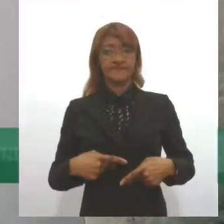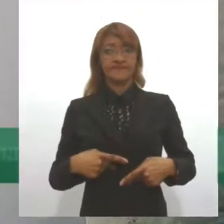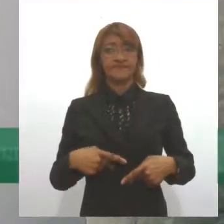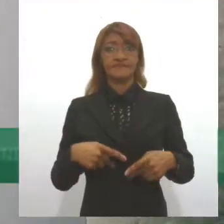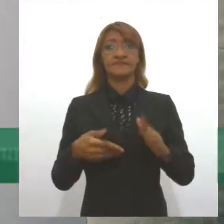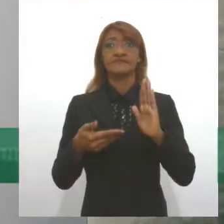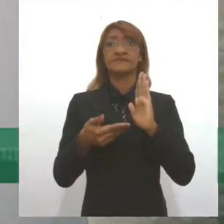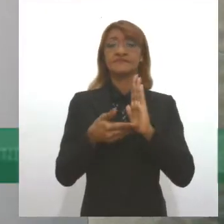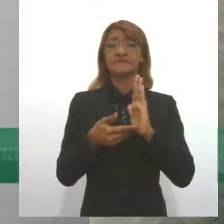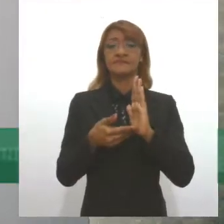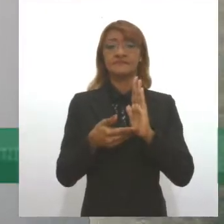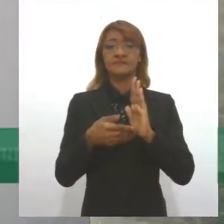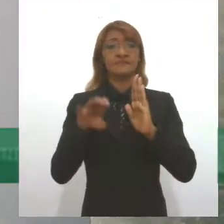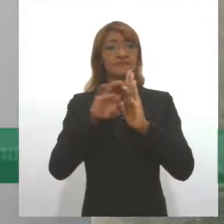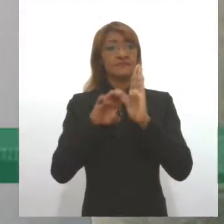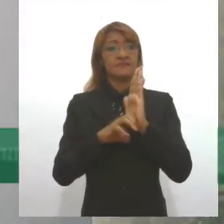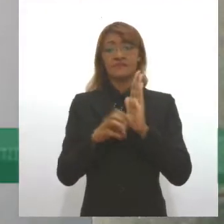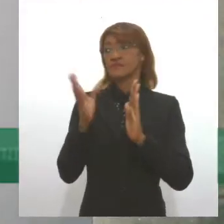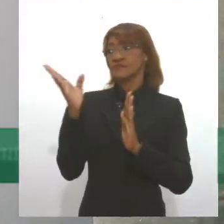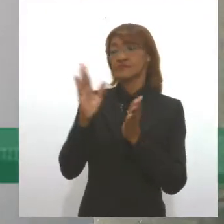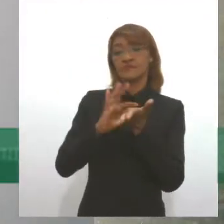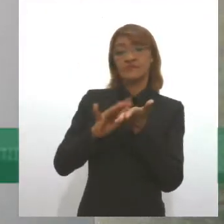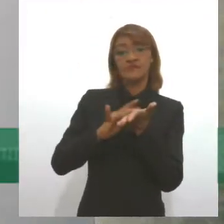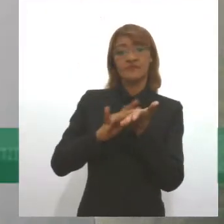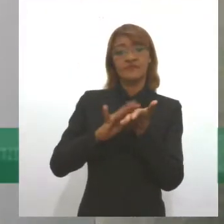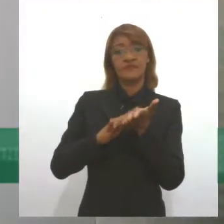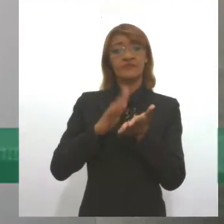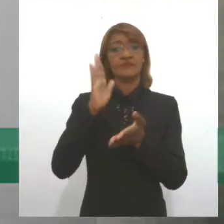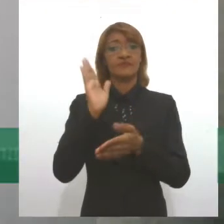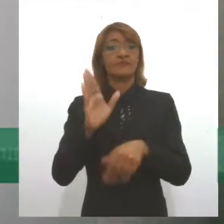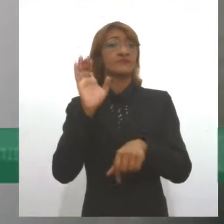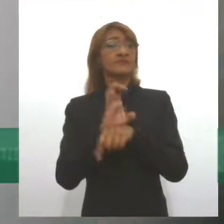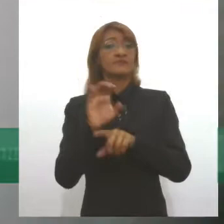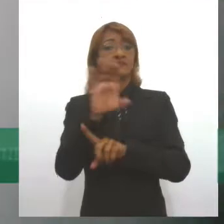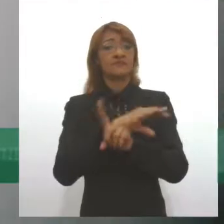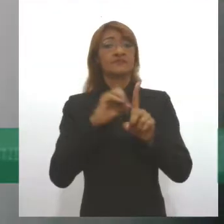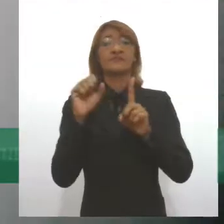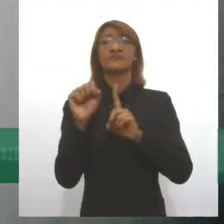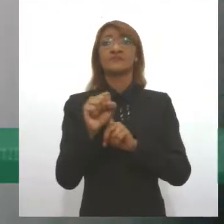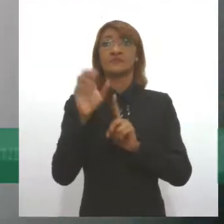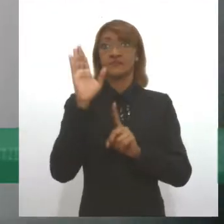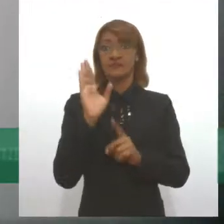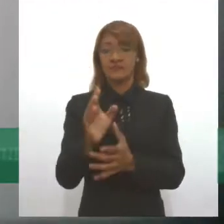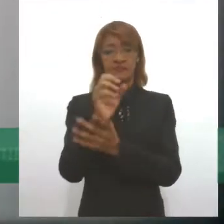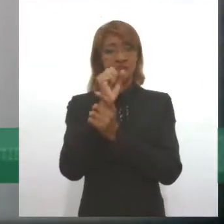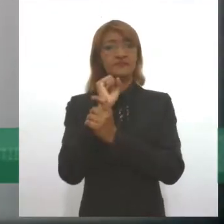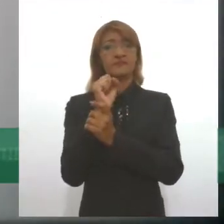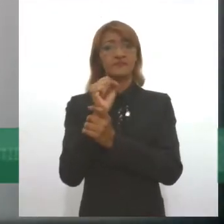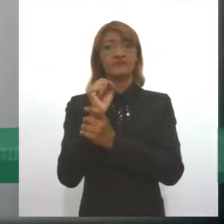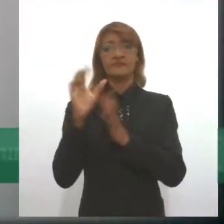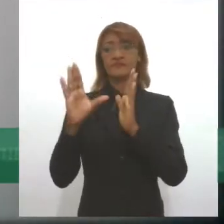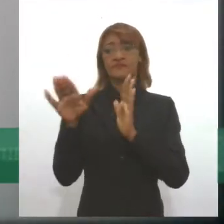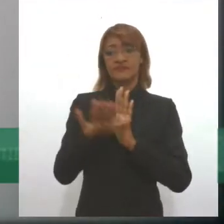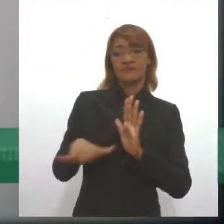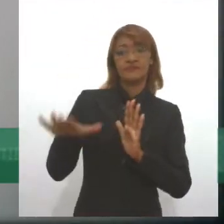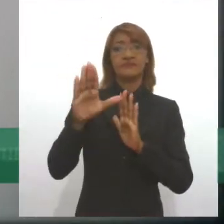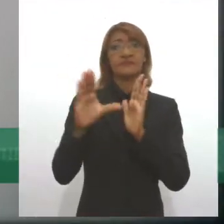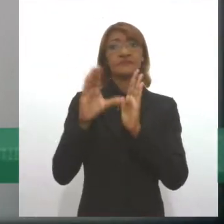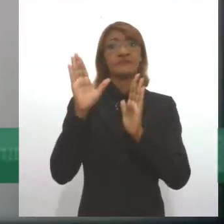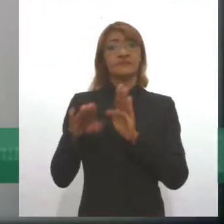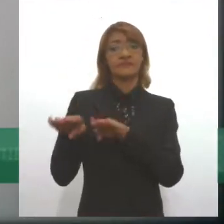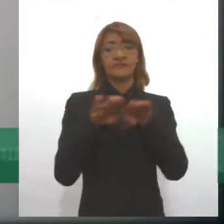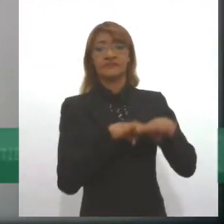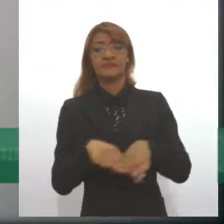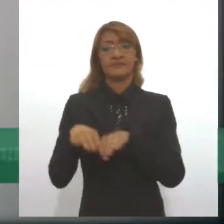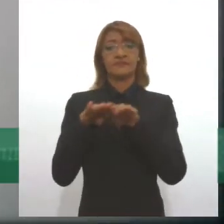O Estatuto do Cigano determina ser dever do Estado e da sociedade garantir à população cigana a efetivação da igualdade